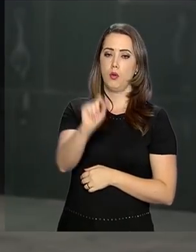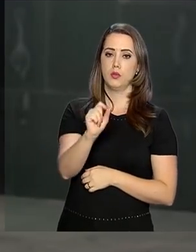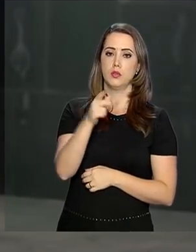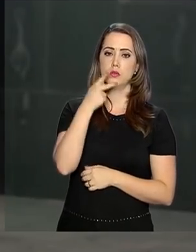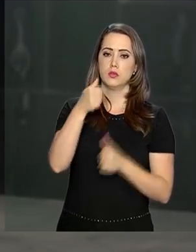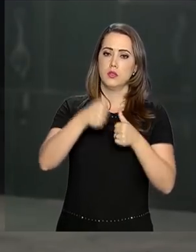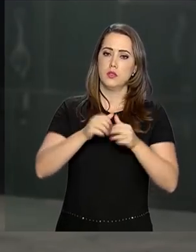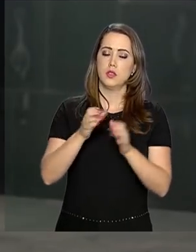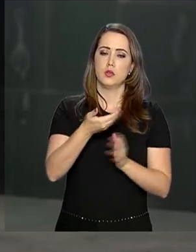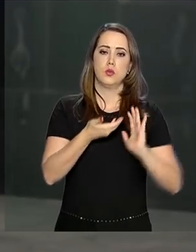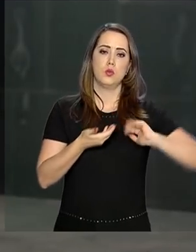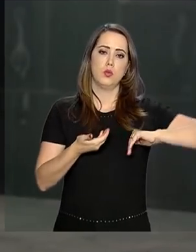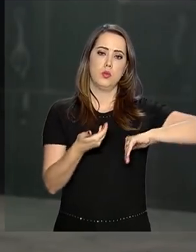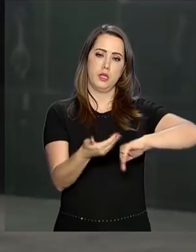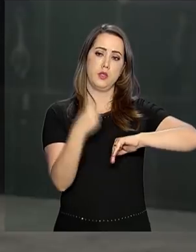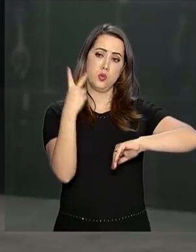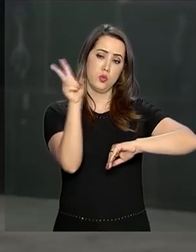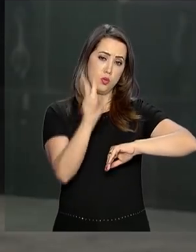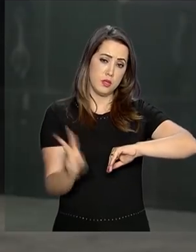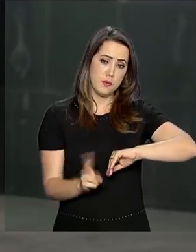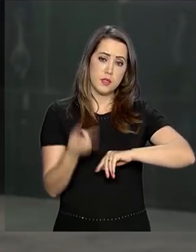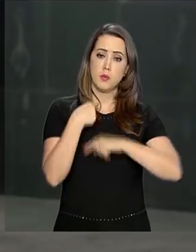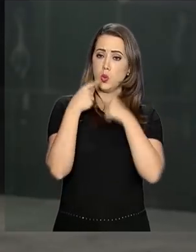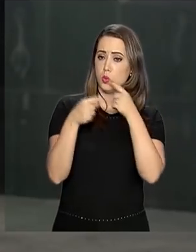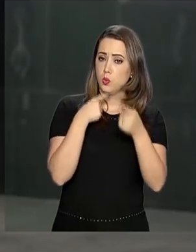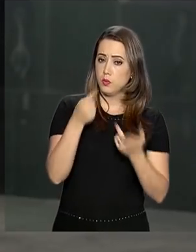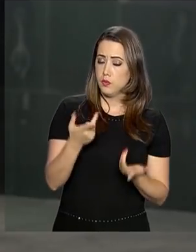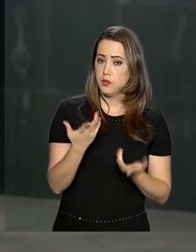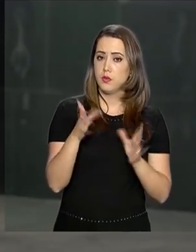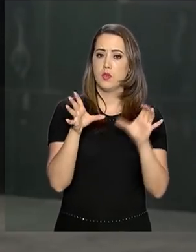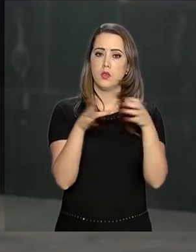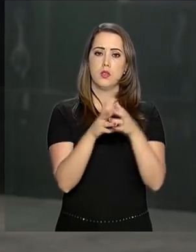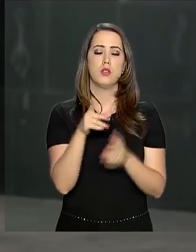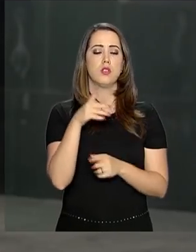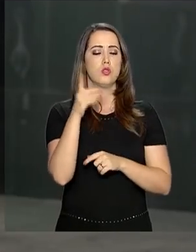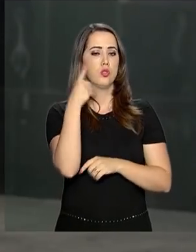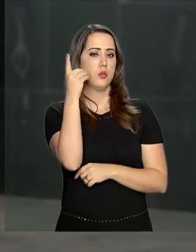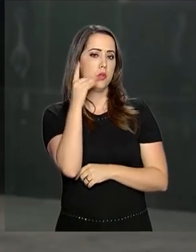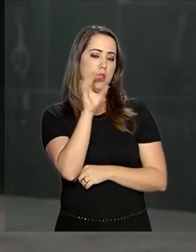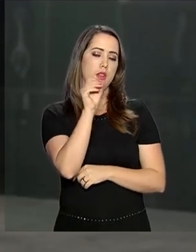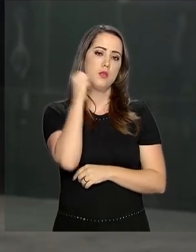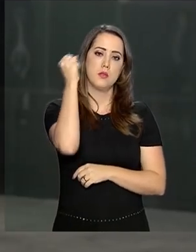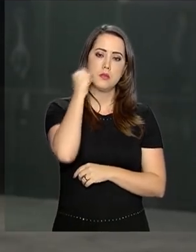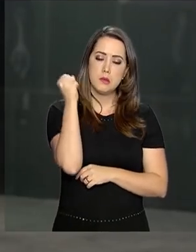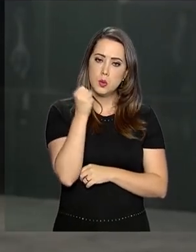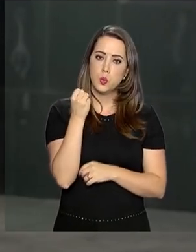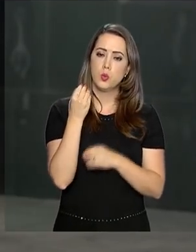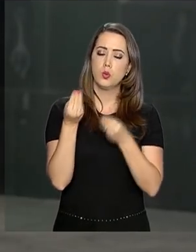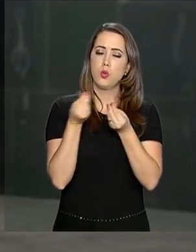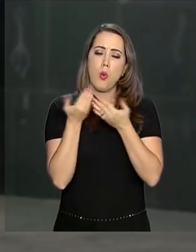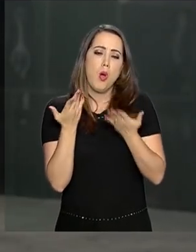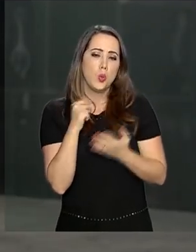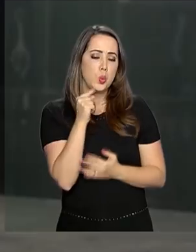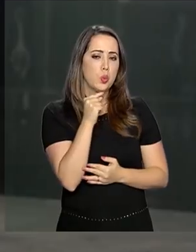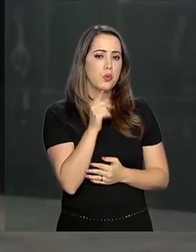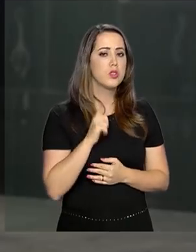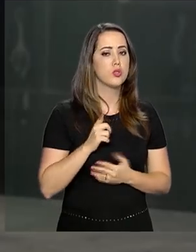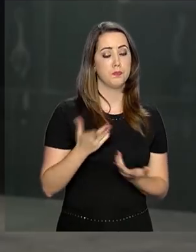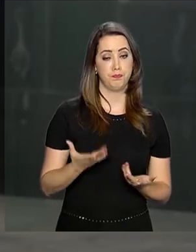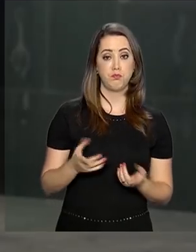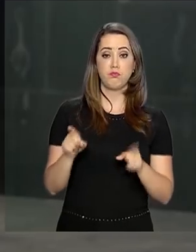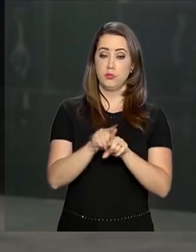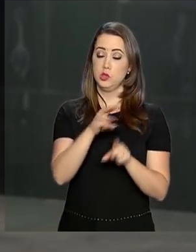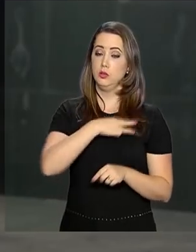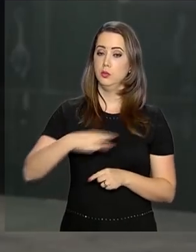Congresso Nacional duas vezes para tirar dúvidas de deputados e senadores sobre a proposta. O ministro-chefe da Casa Civil,